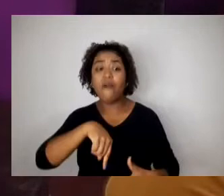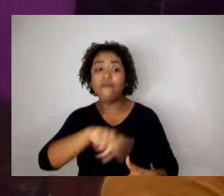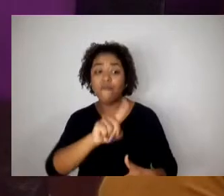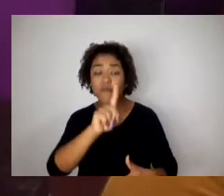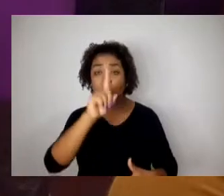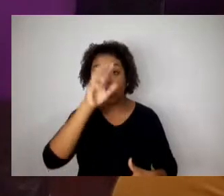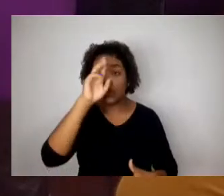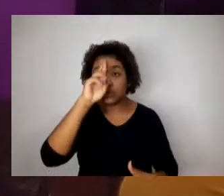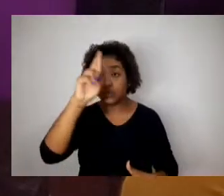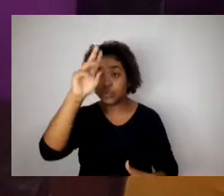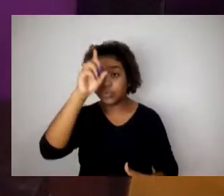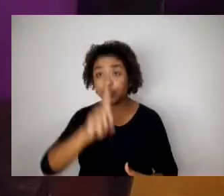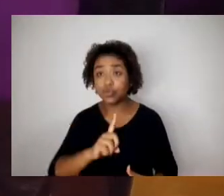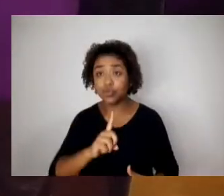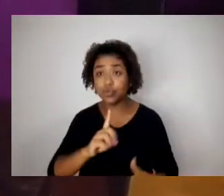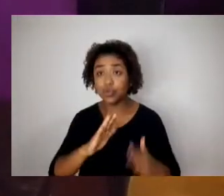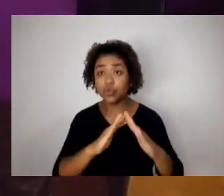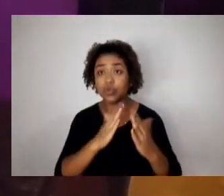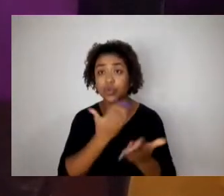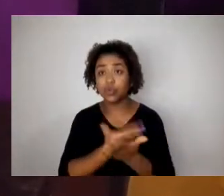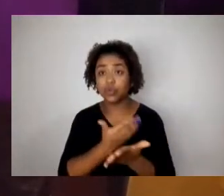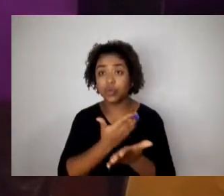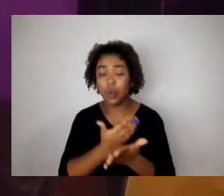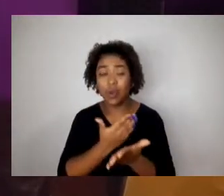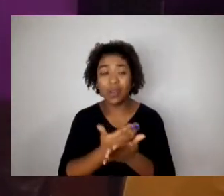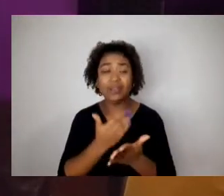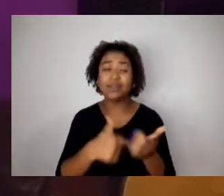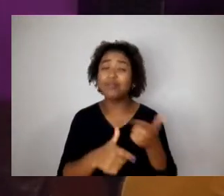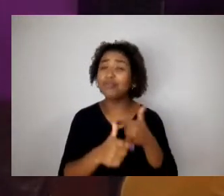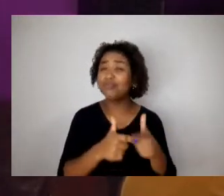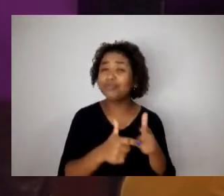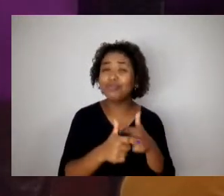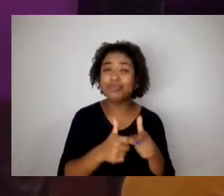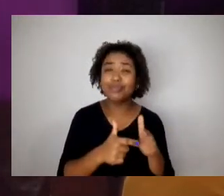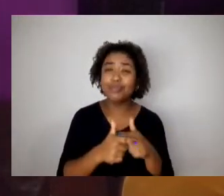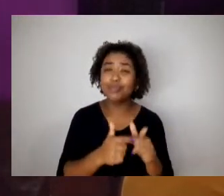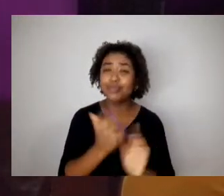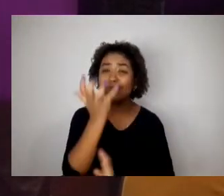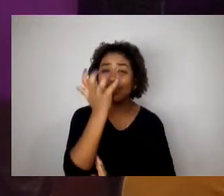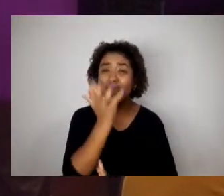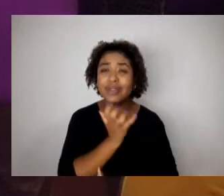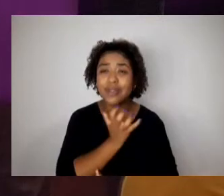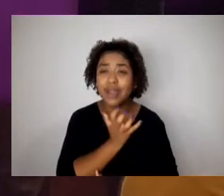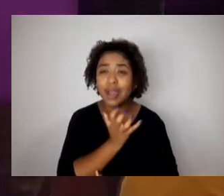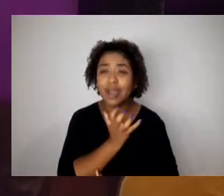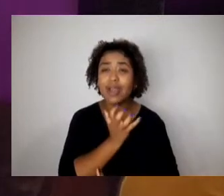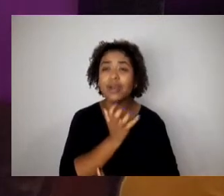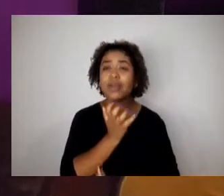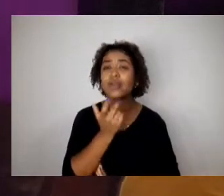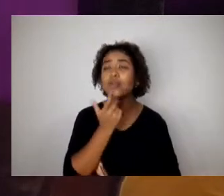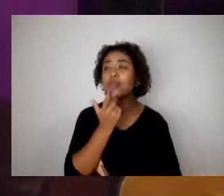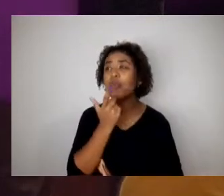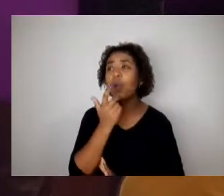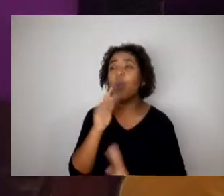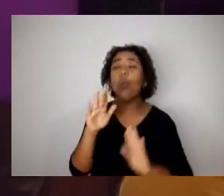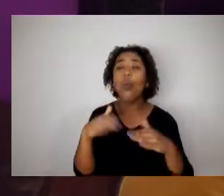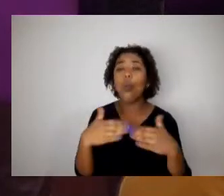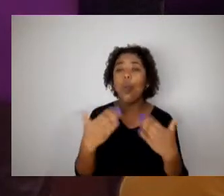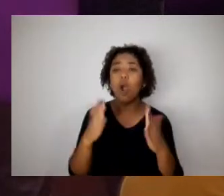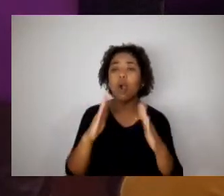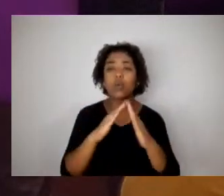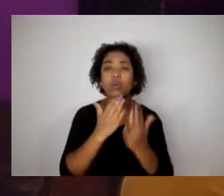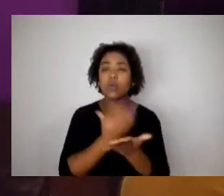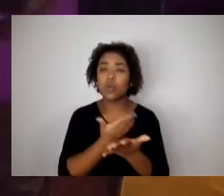professor com relação a isso. Não vou entrar em detalhes nem de qual unidade escolar é, mas dizer